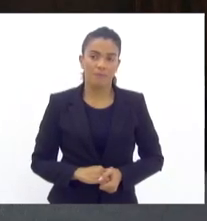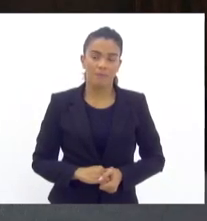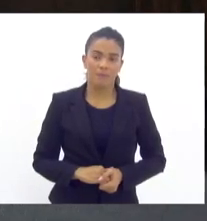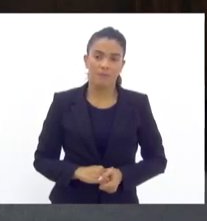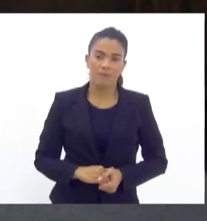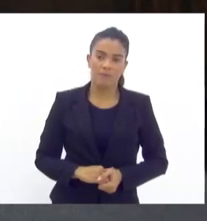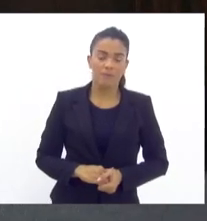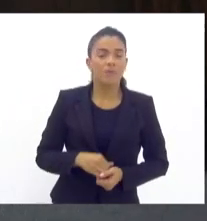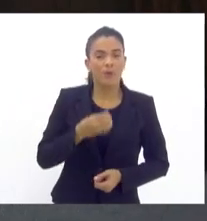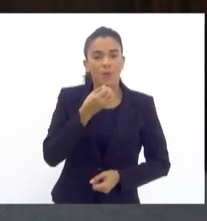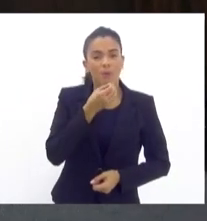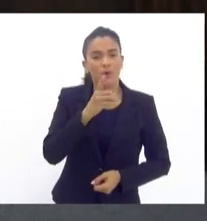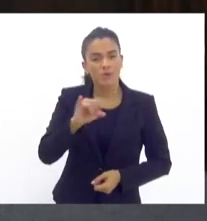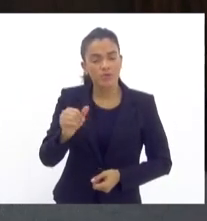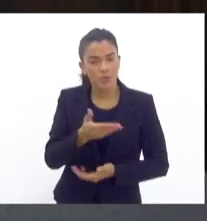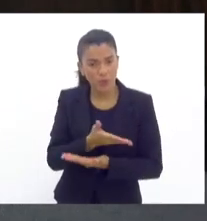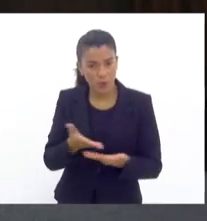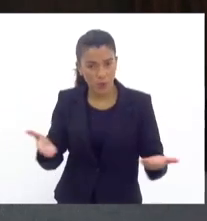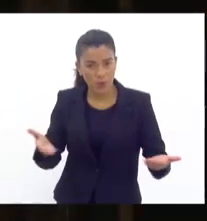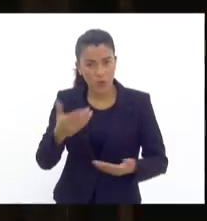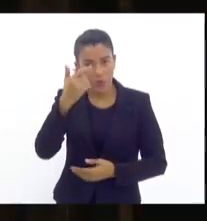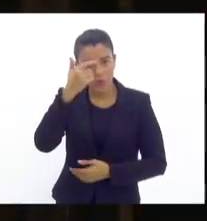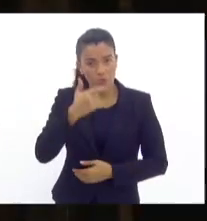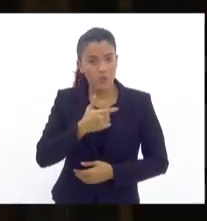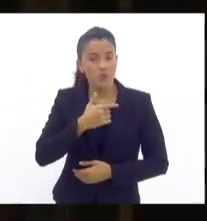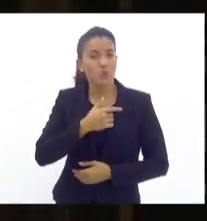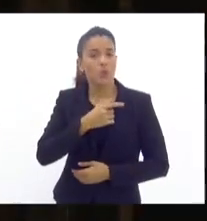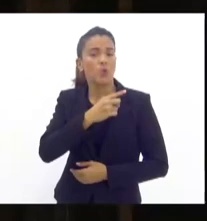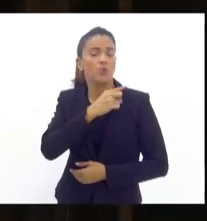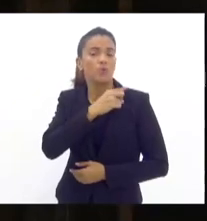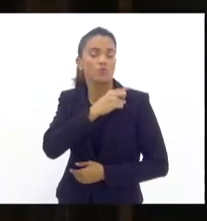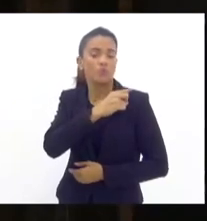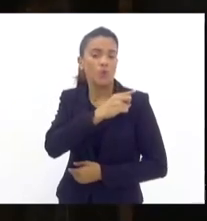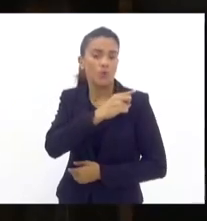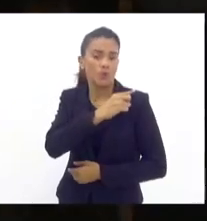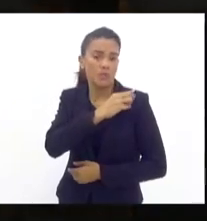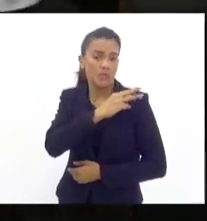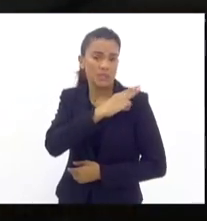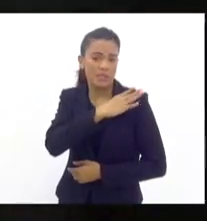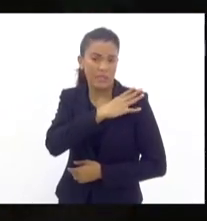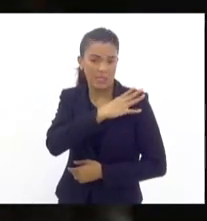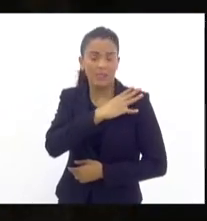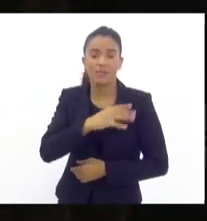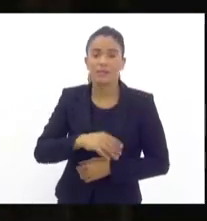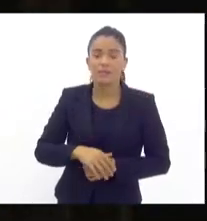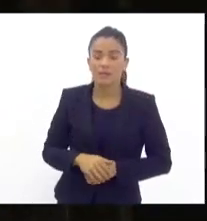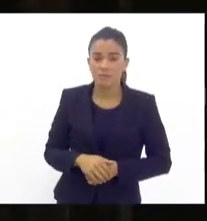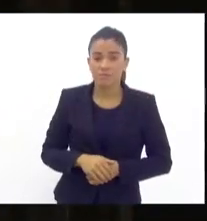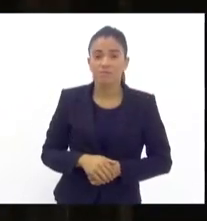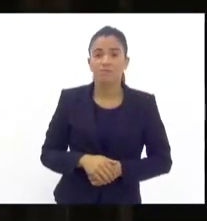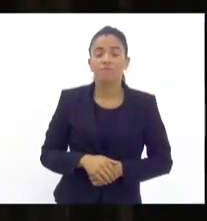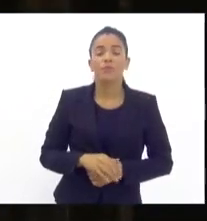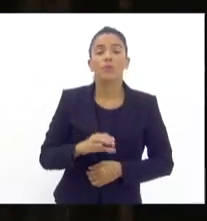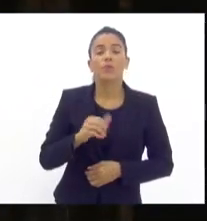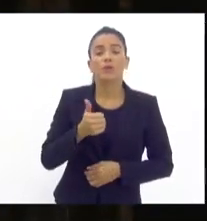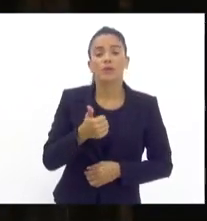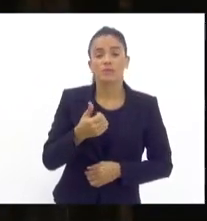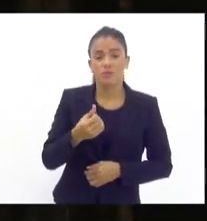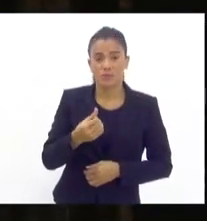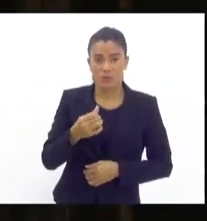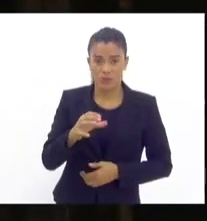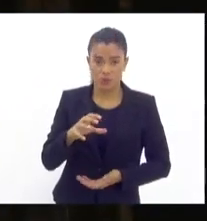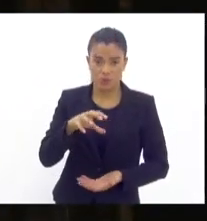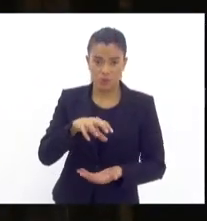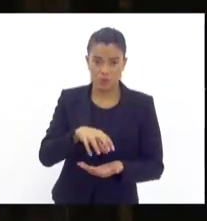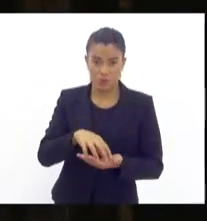Bom dia a todos. Sou o Tenente Coronel Luiz Carlos Comandante do 16º Batalhão. Cumprimento aos